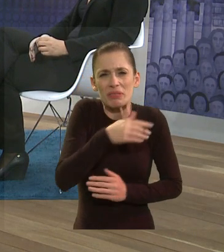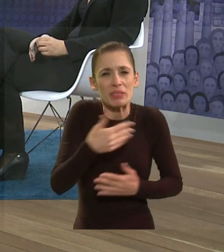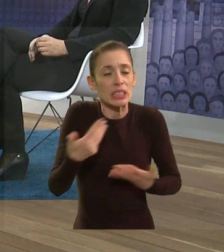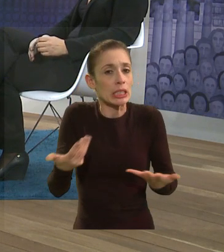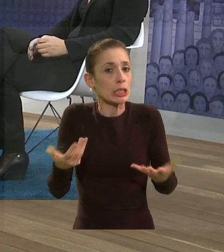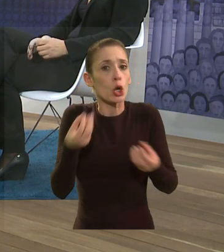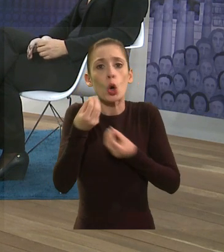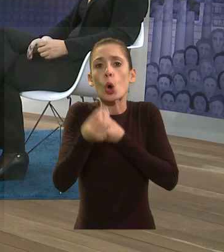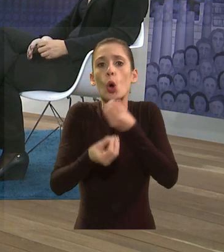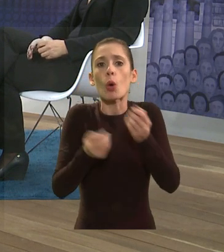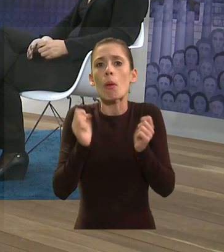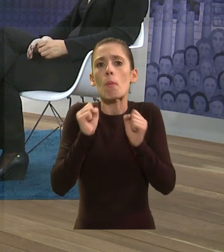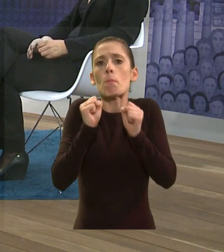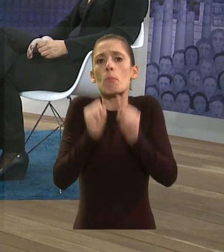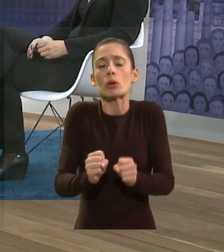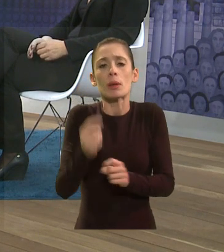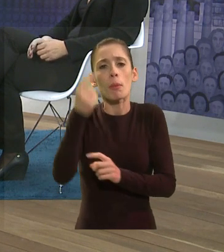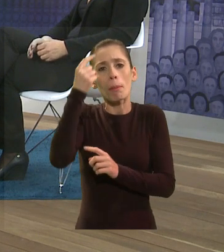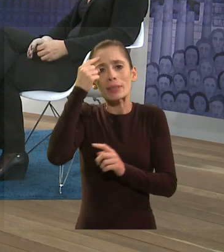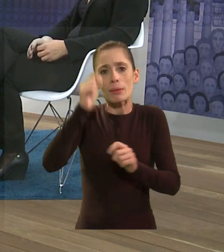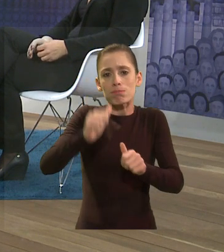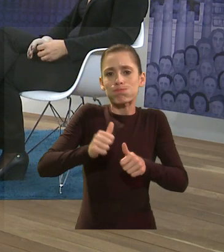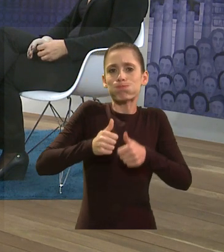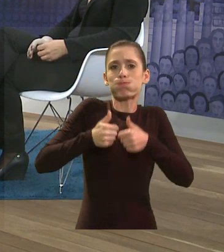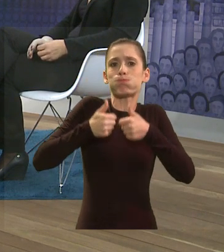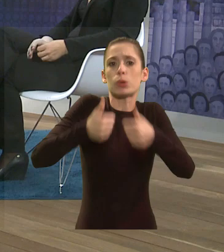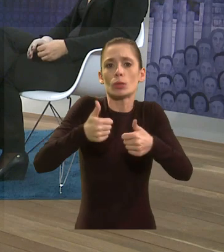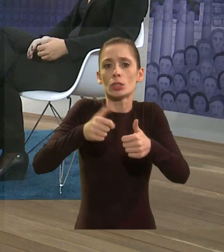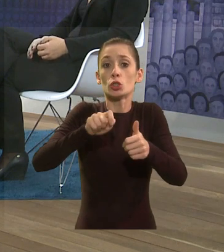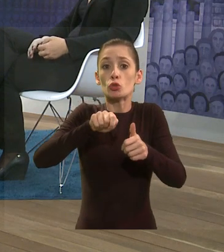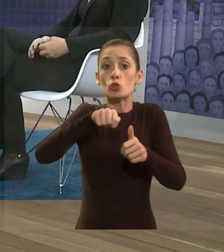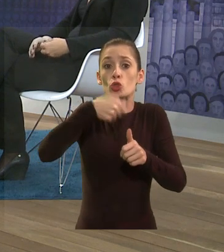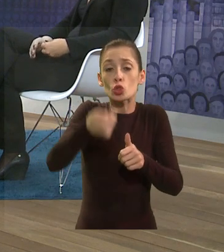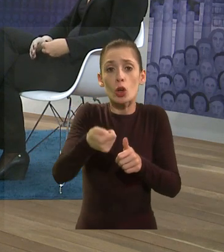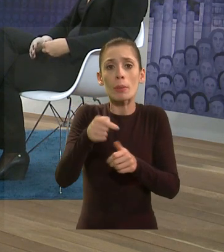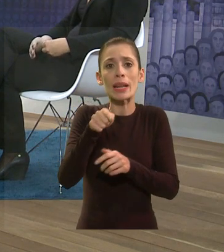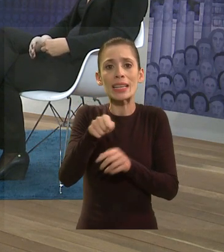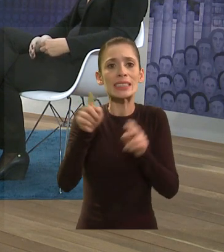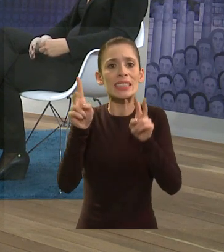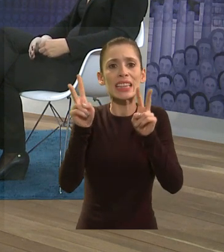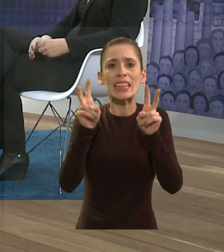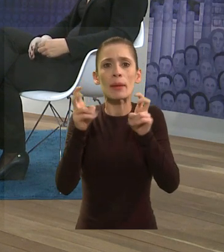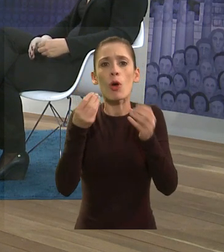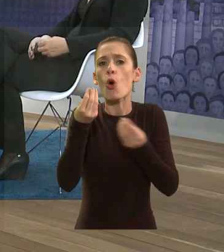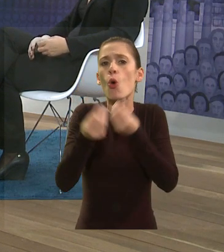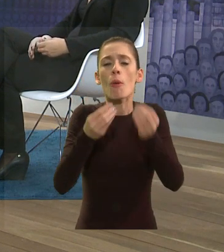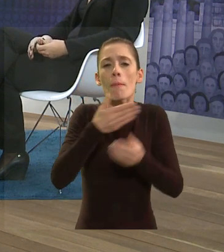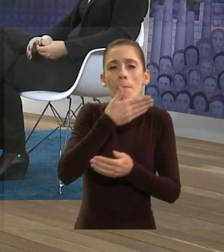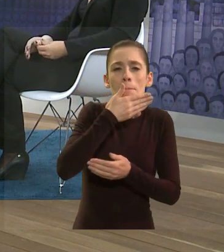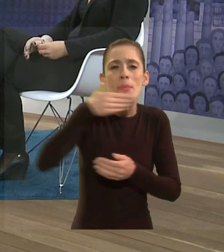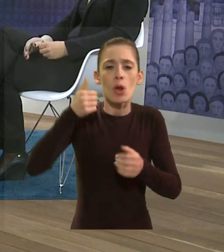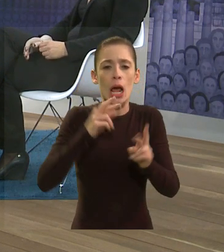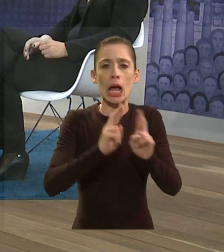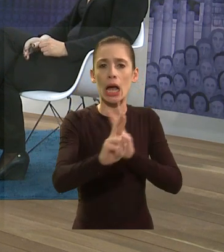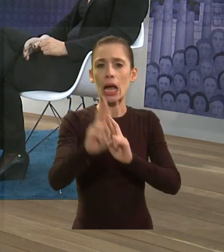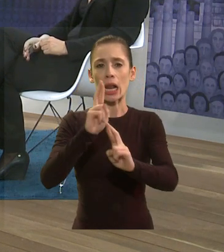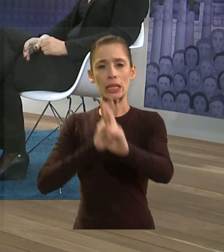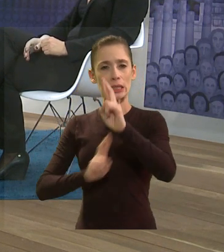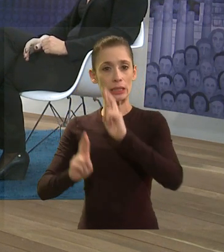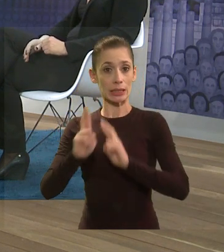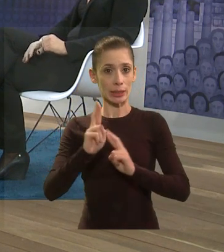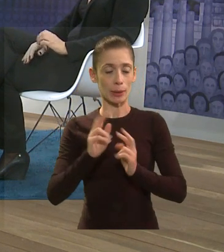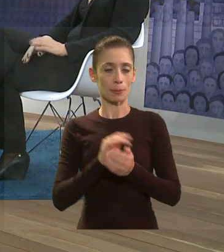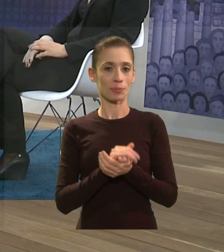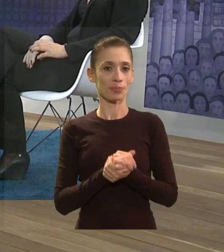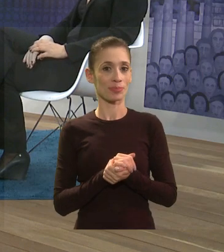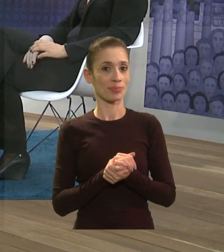para essa questão como a gente pode pensar nessa questão de assim como melhorar essa relação com é sempre